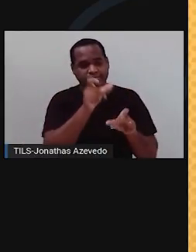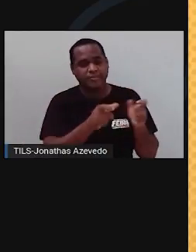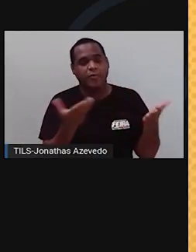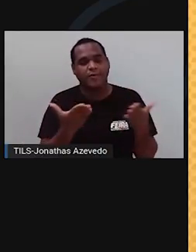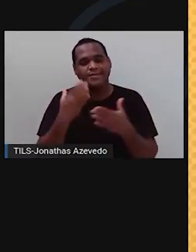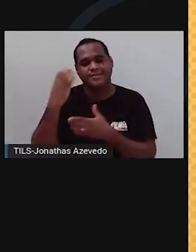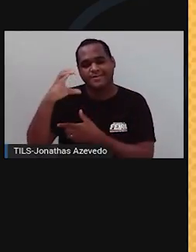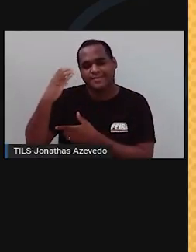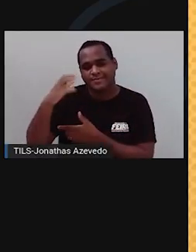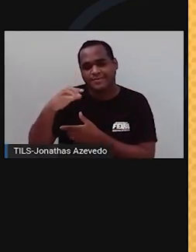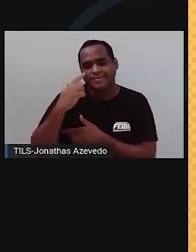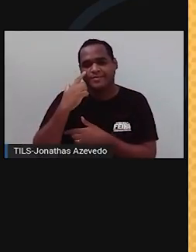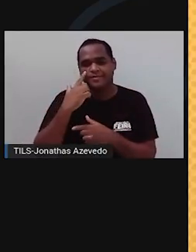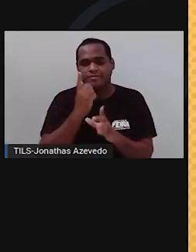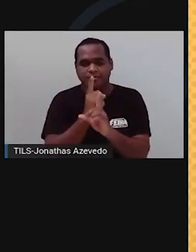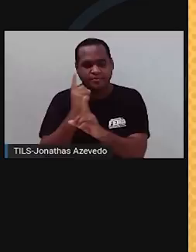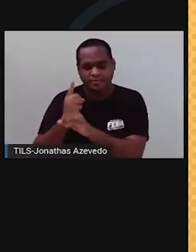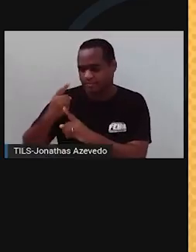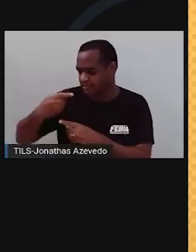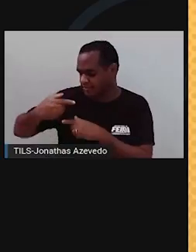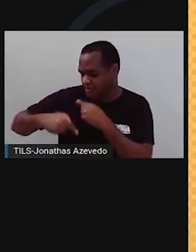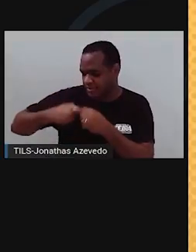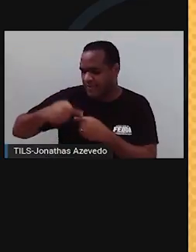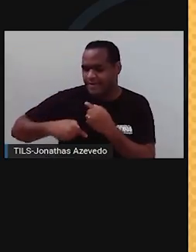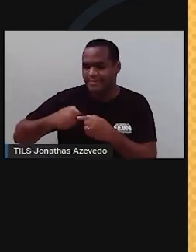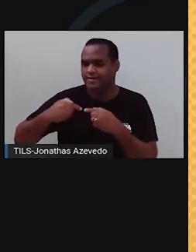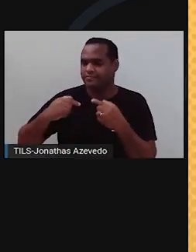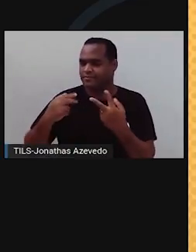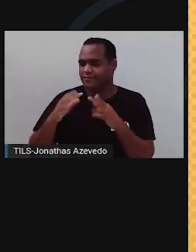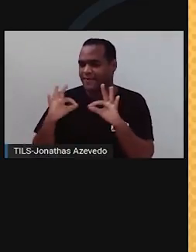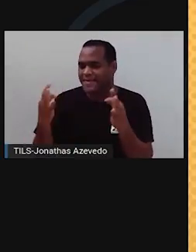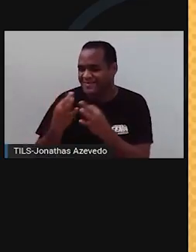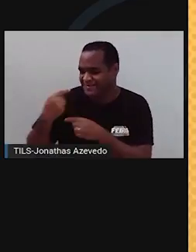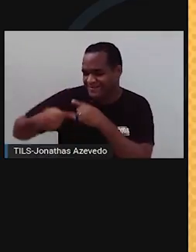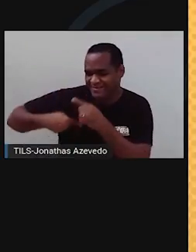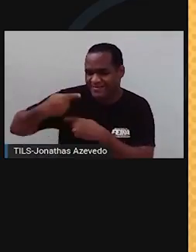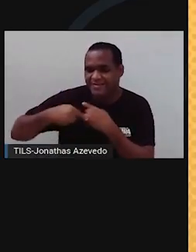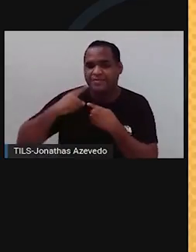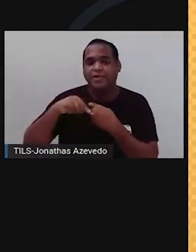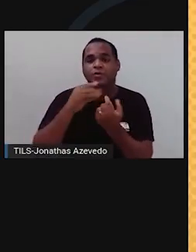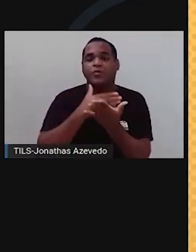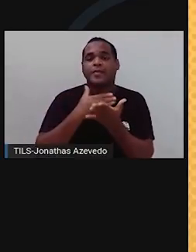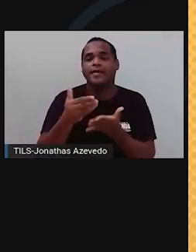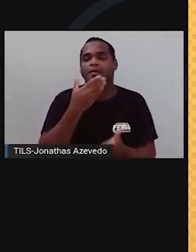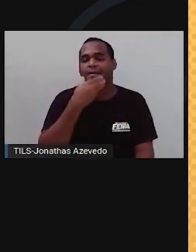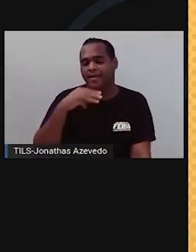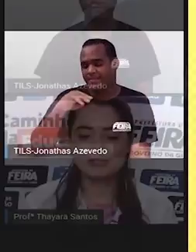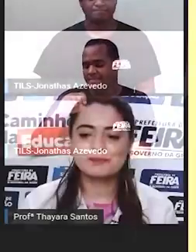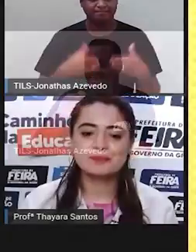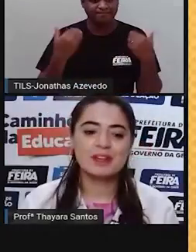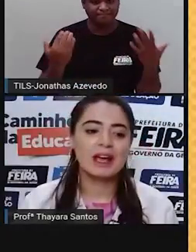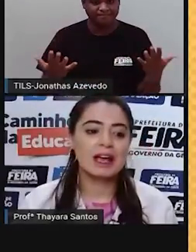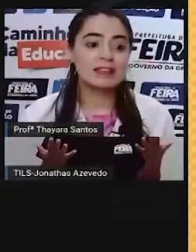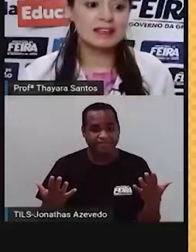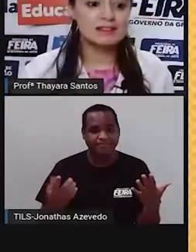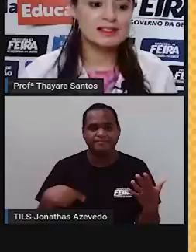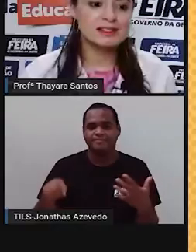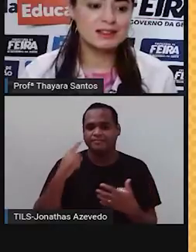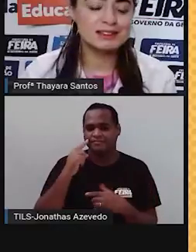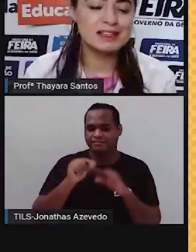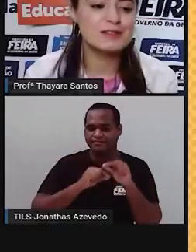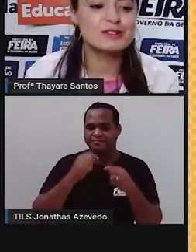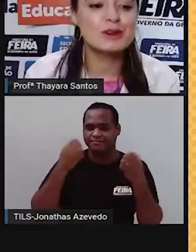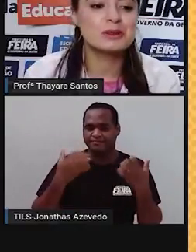os cientistas sabem muito mais sobre genética e hereditariedade. Mas tudo começou com as ervilhas de Mendel. Aqui,